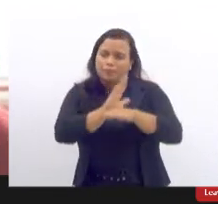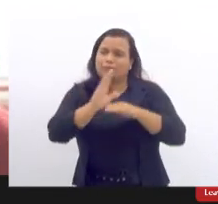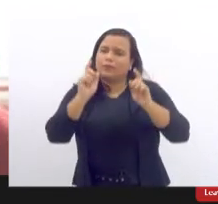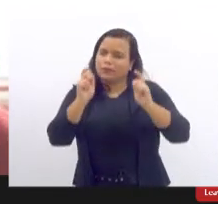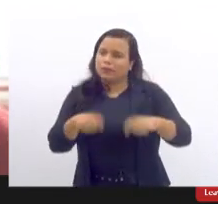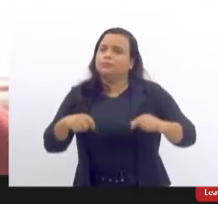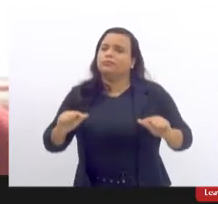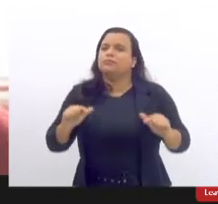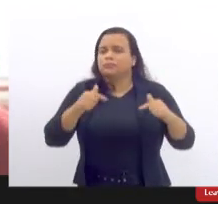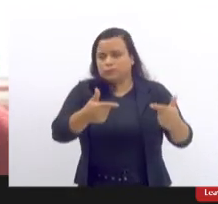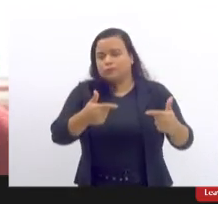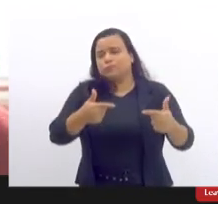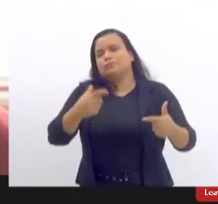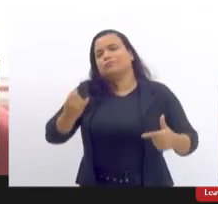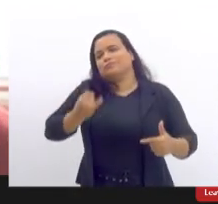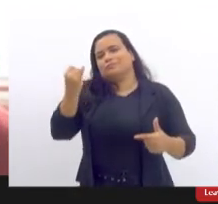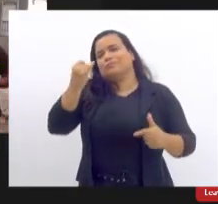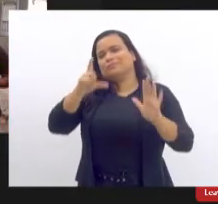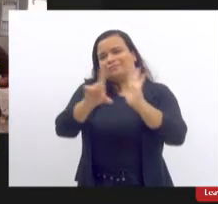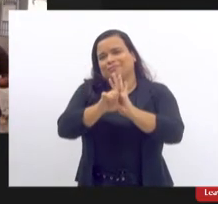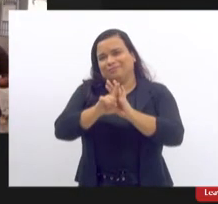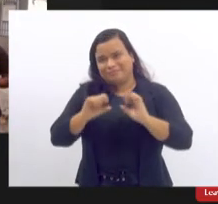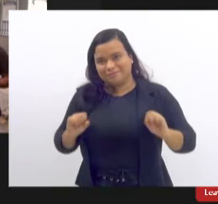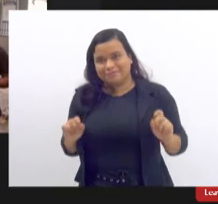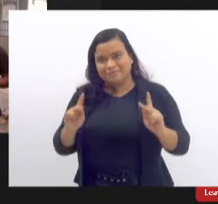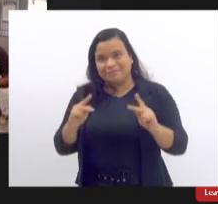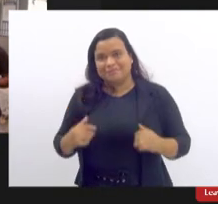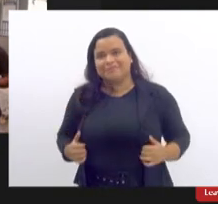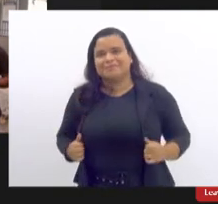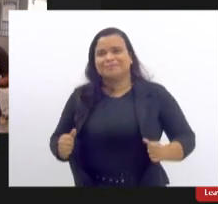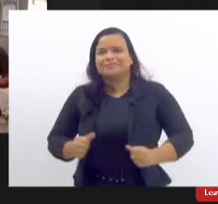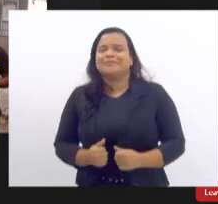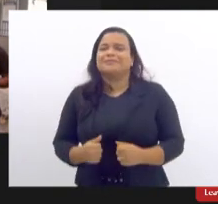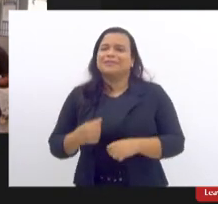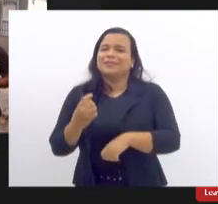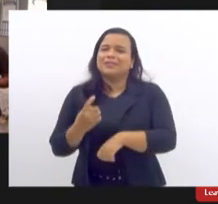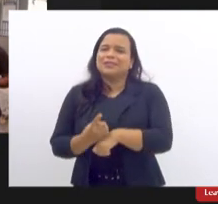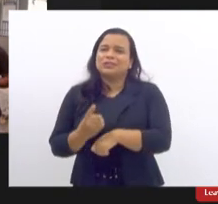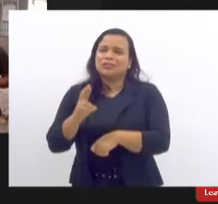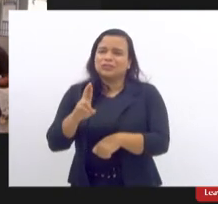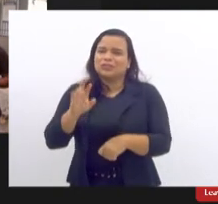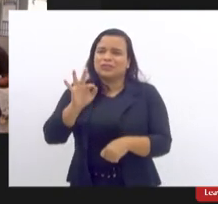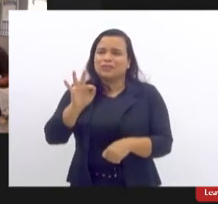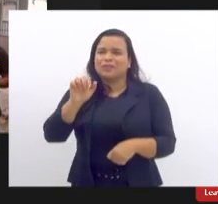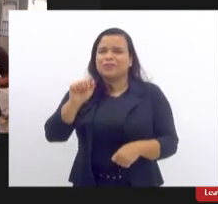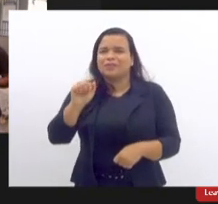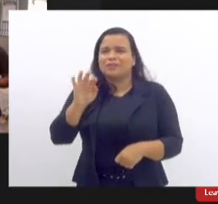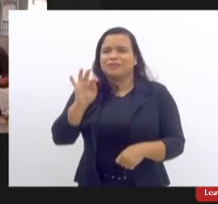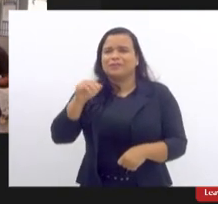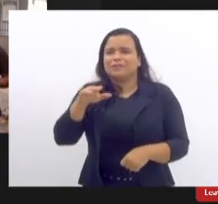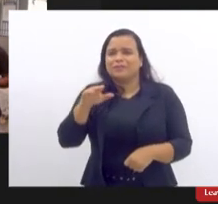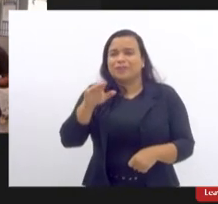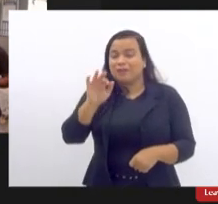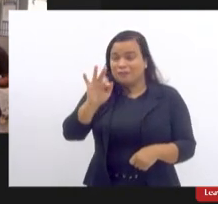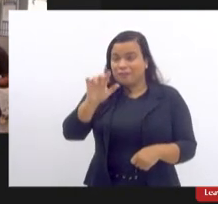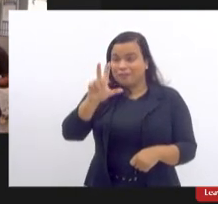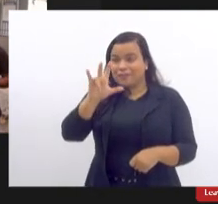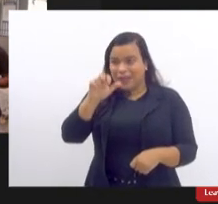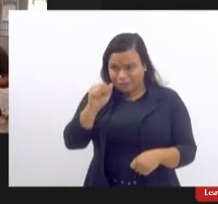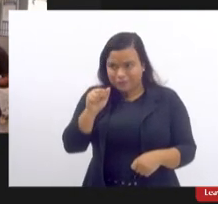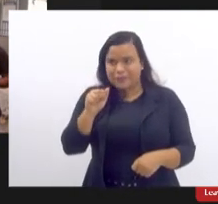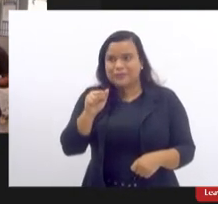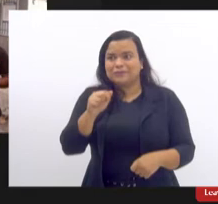efetivação dessa importante legislação doutora Flávia antes antes de você partir há dois comentários